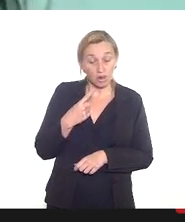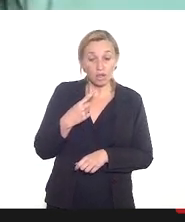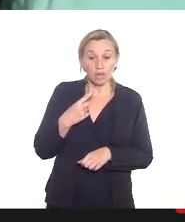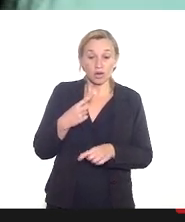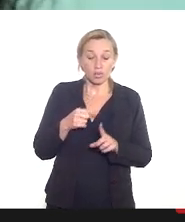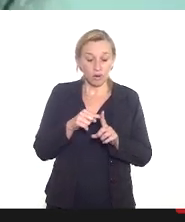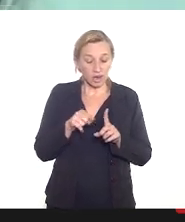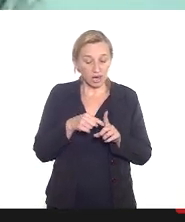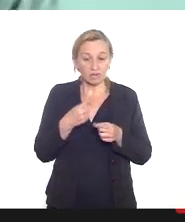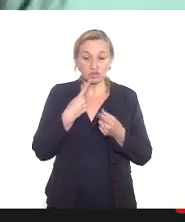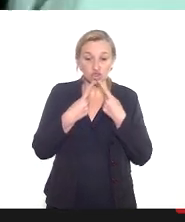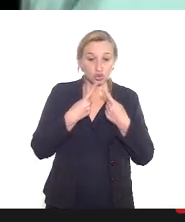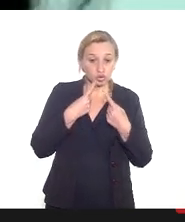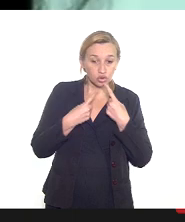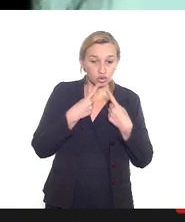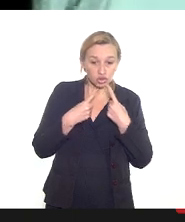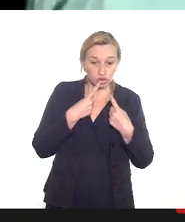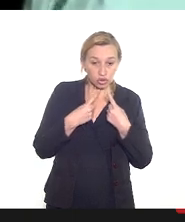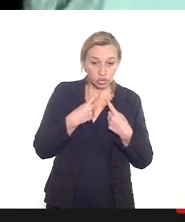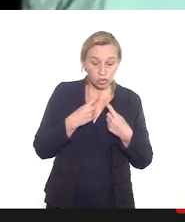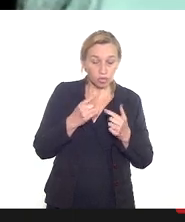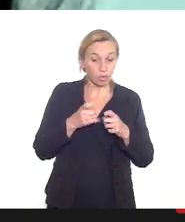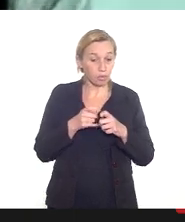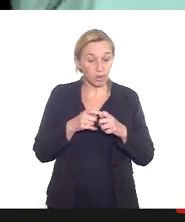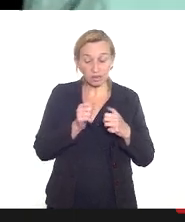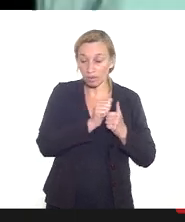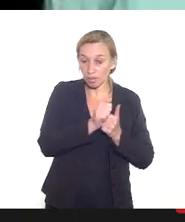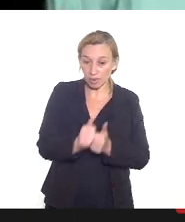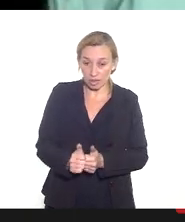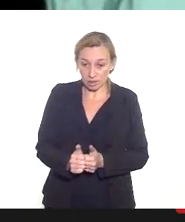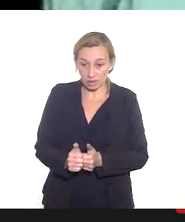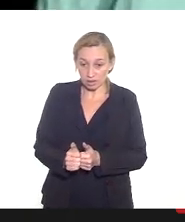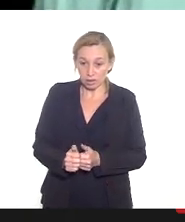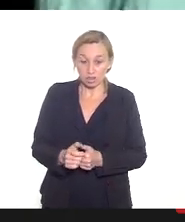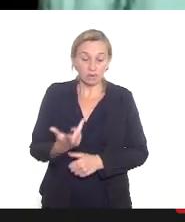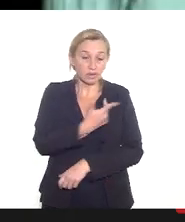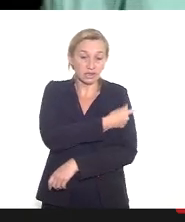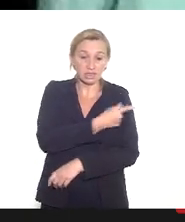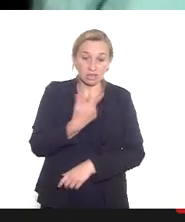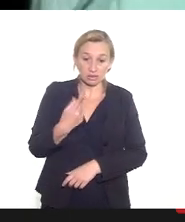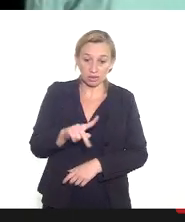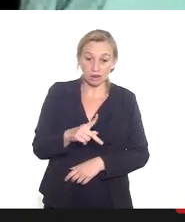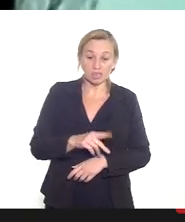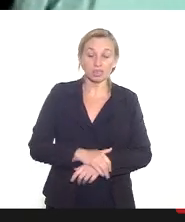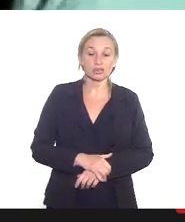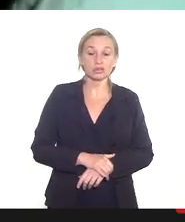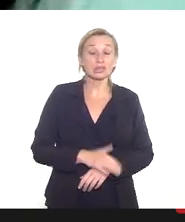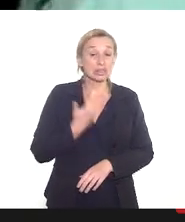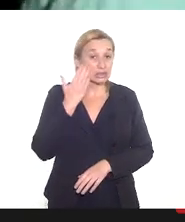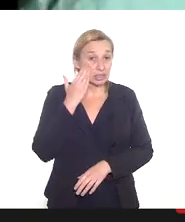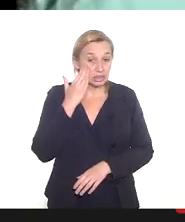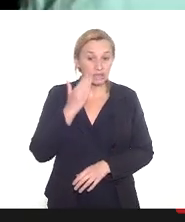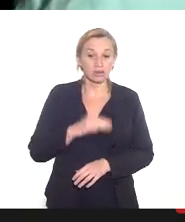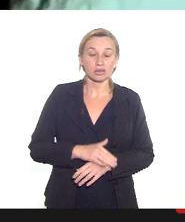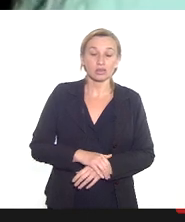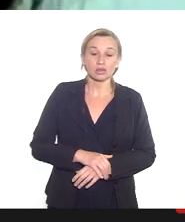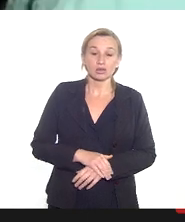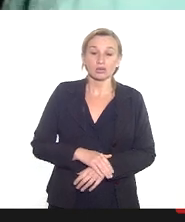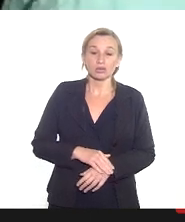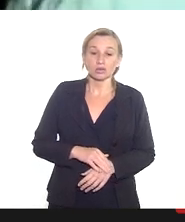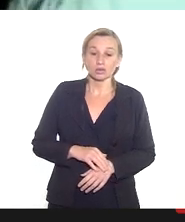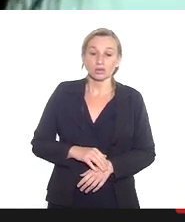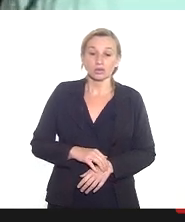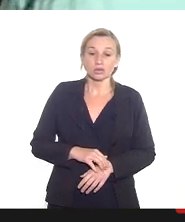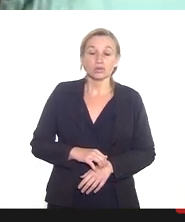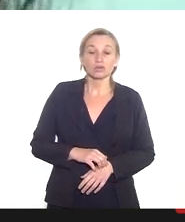com a gestante com o médico que assiste a vacinação das gestantes e puérperas entendendo que o ensaio clínico